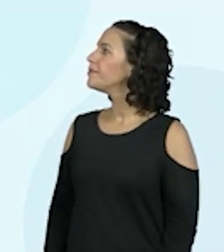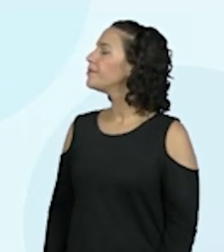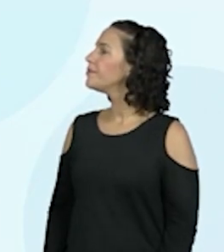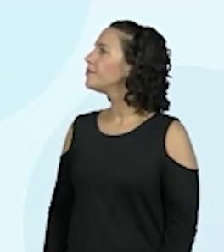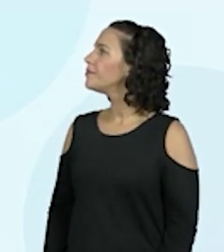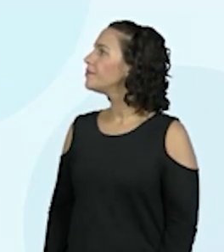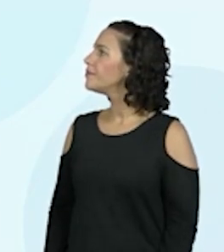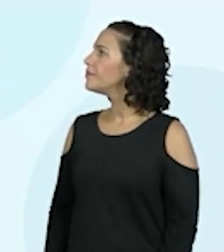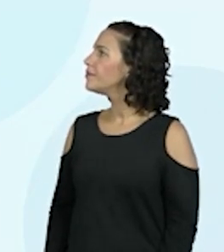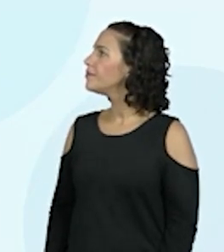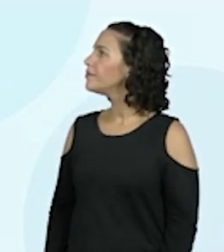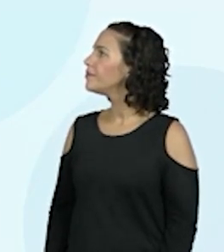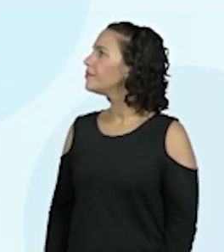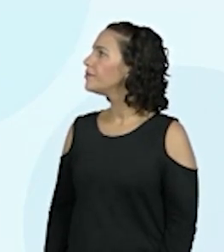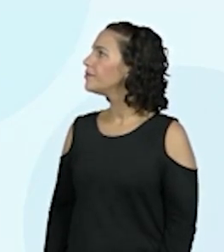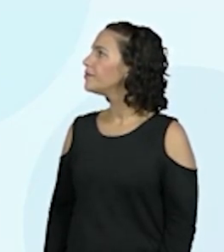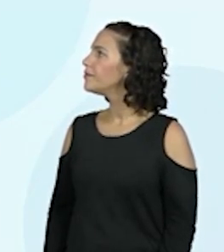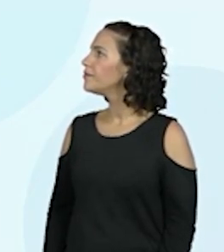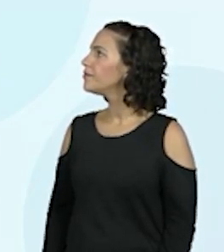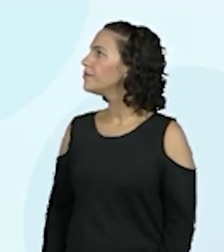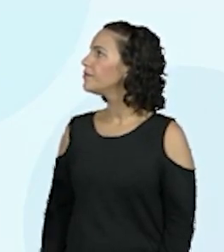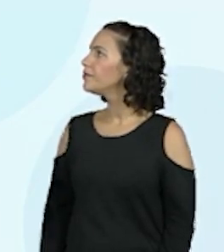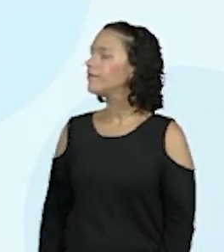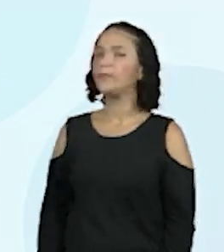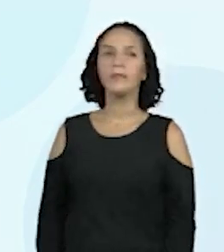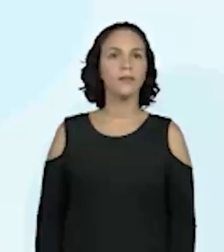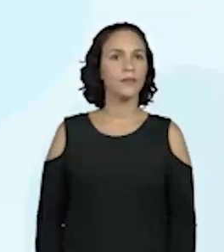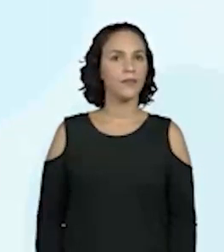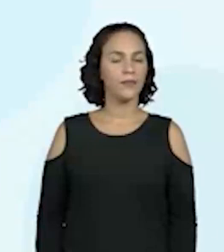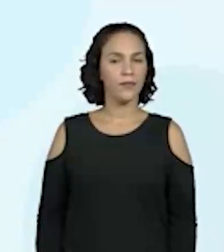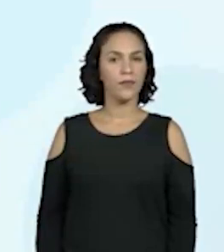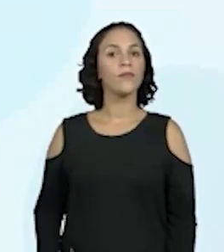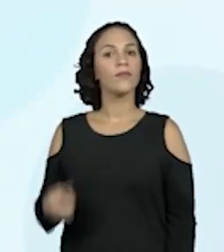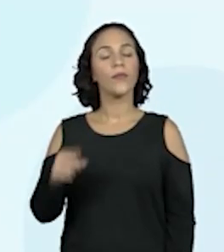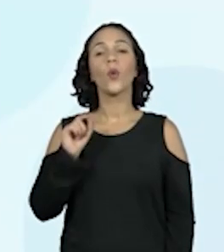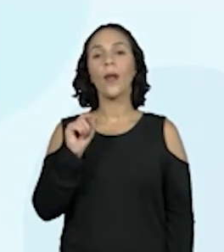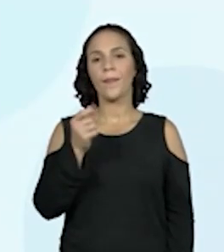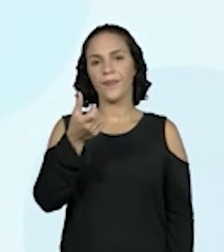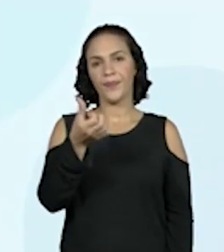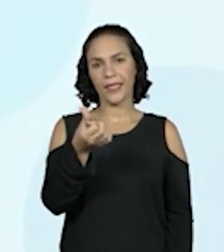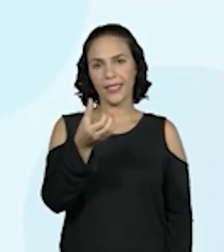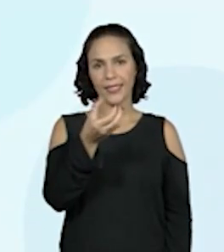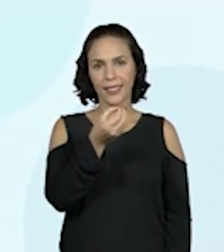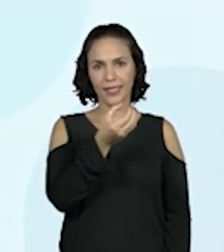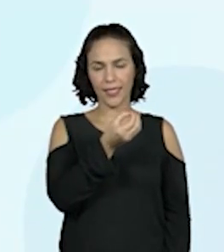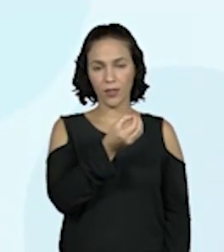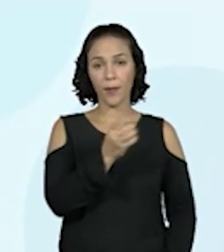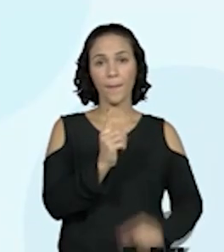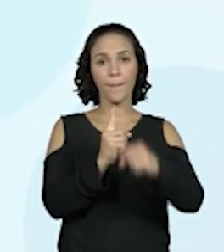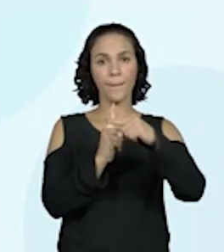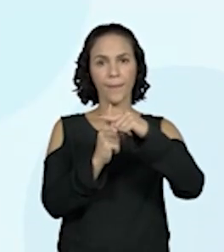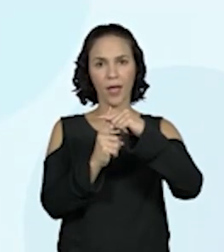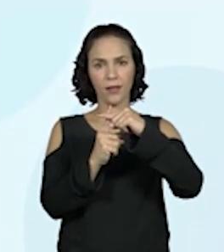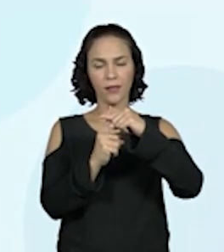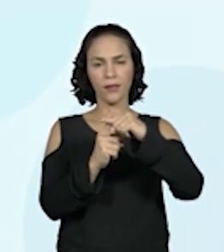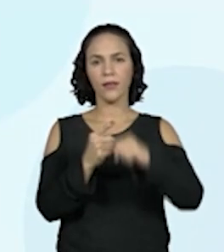Que a gente tem o 600, mais